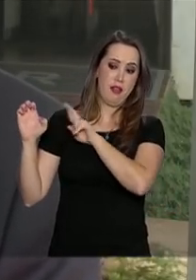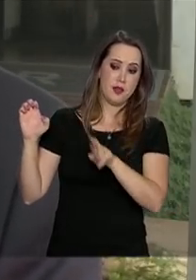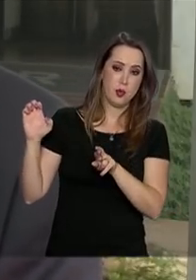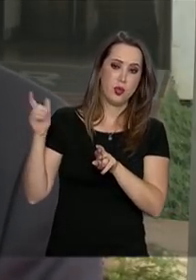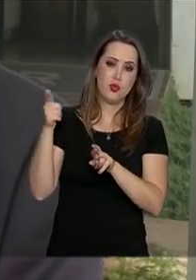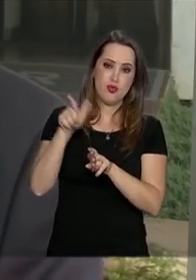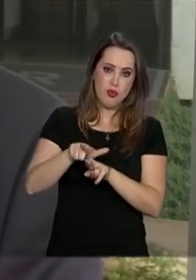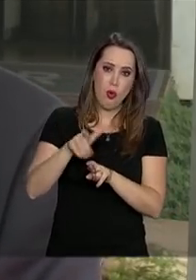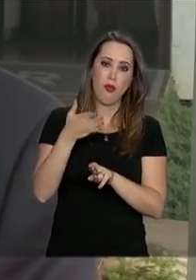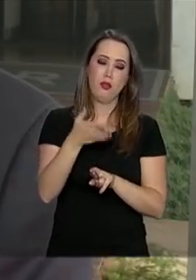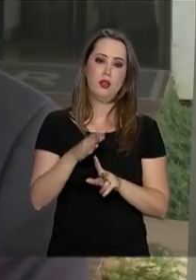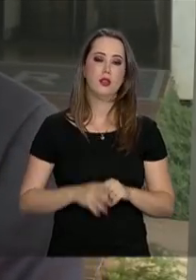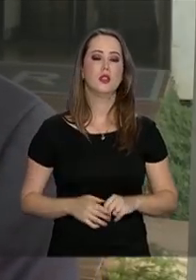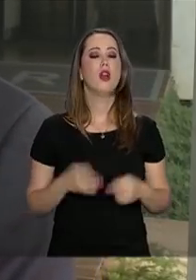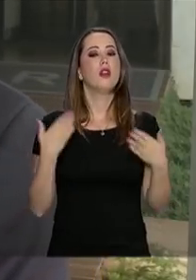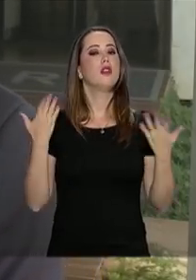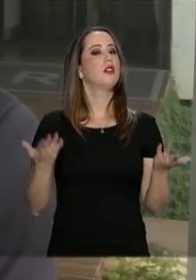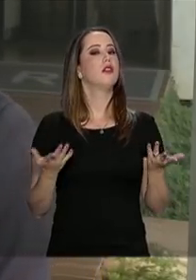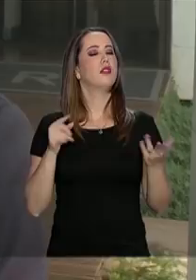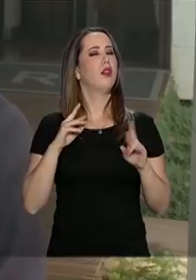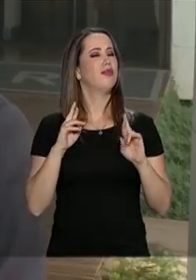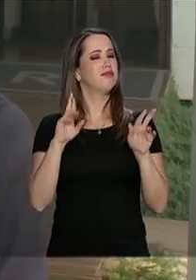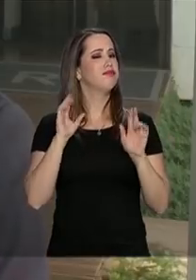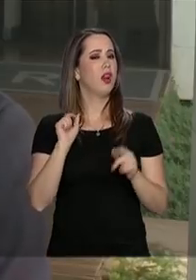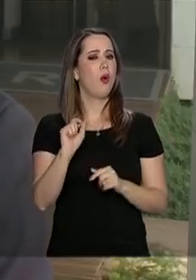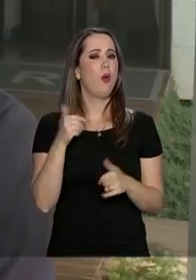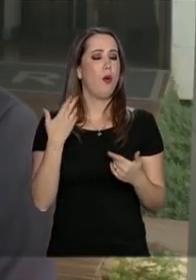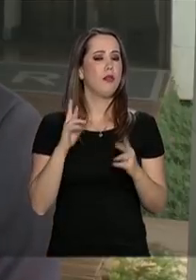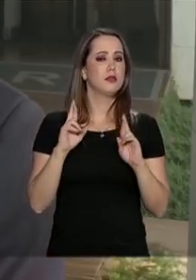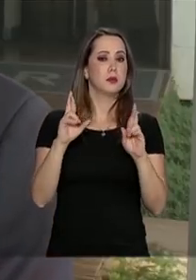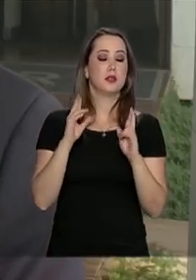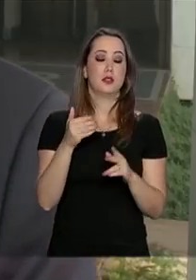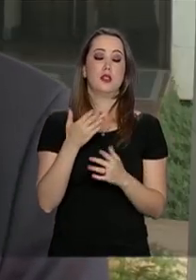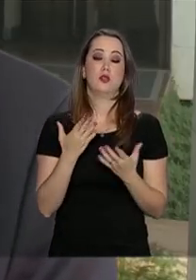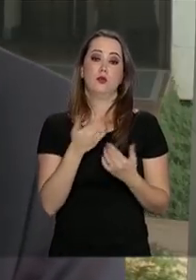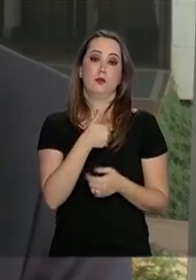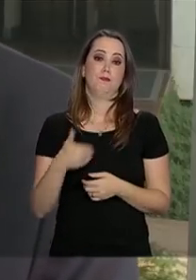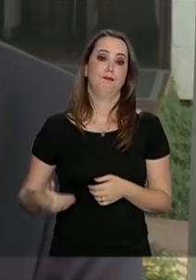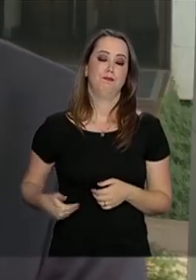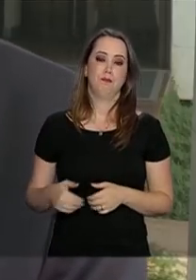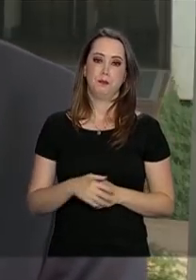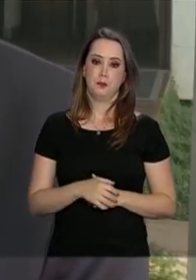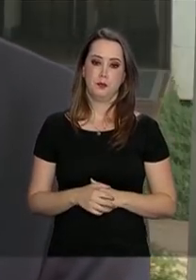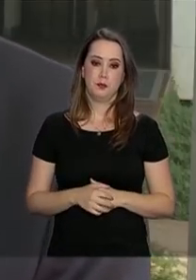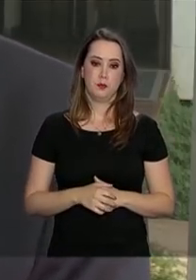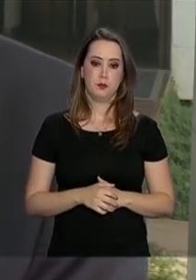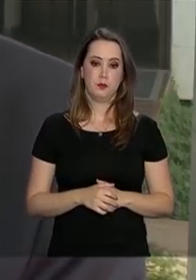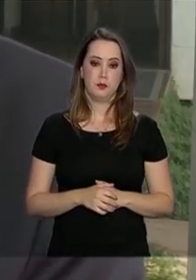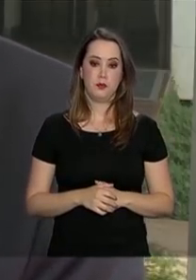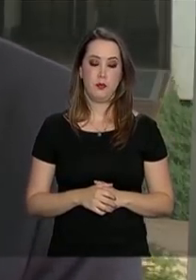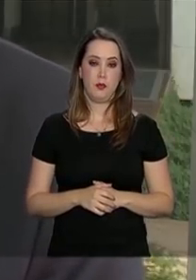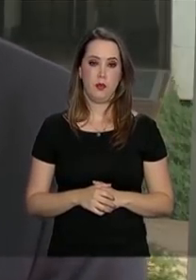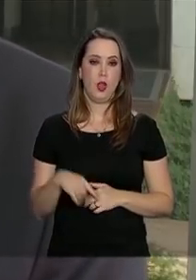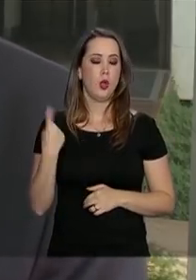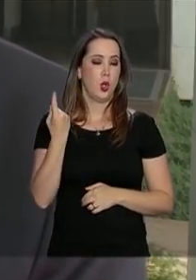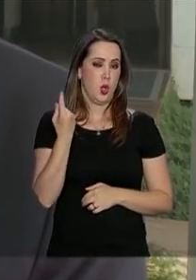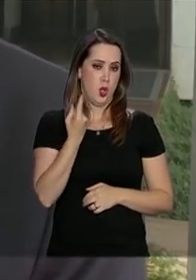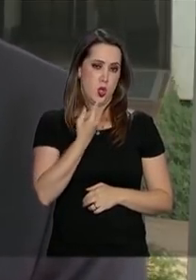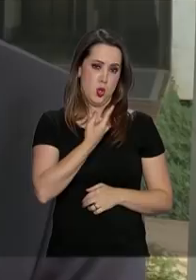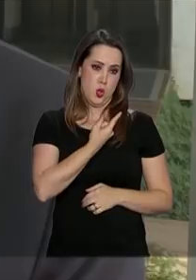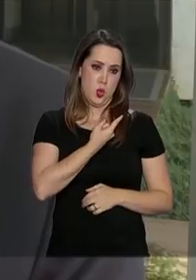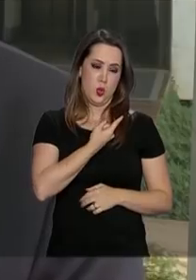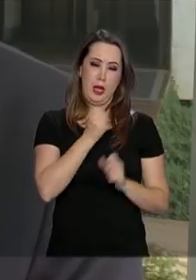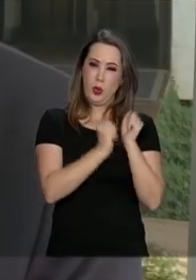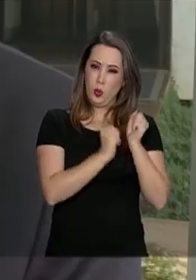Europeia. Agora, para finalizar, expectativa do setor para esse novo governo? Olha, nós temos uma expectativa muito positiva